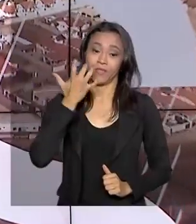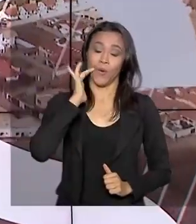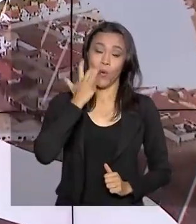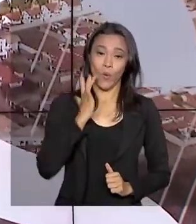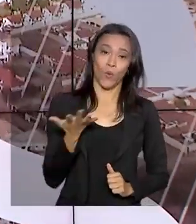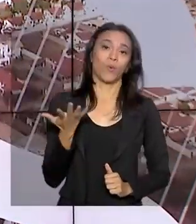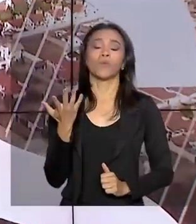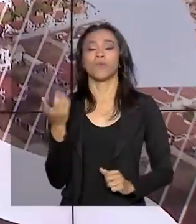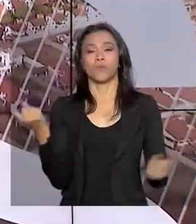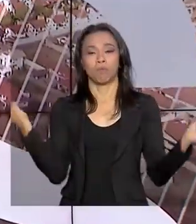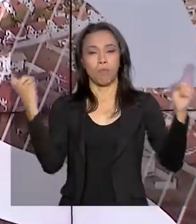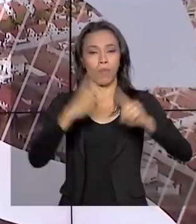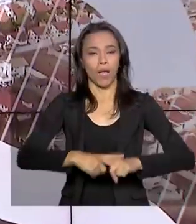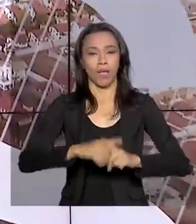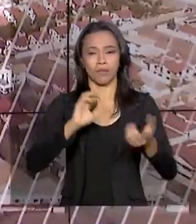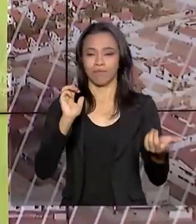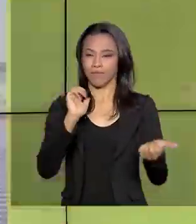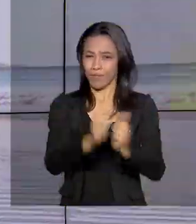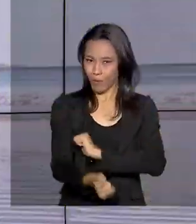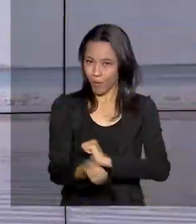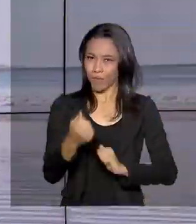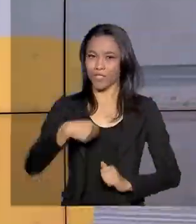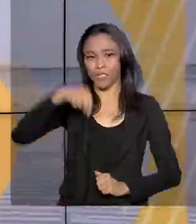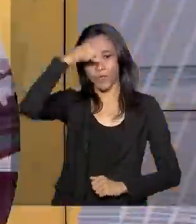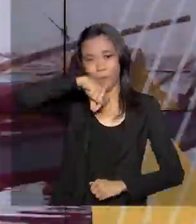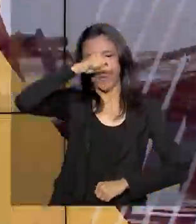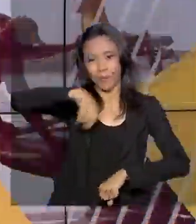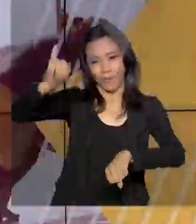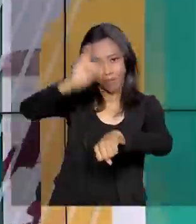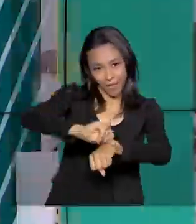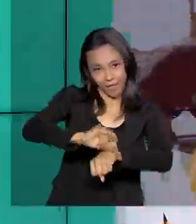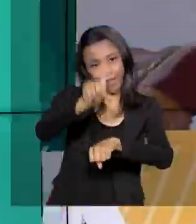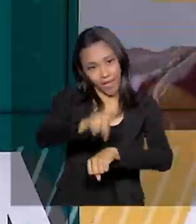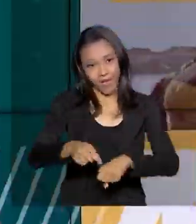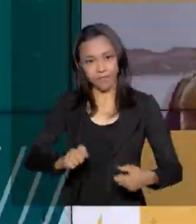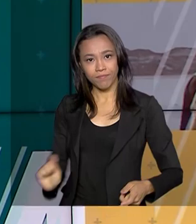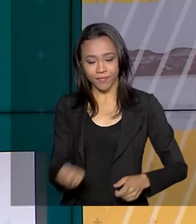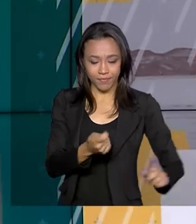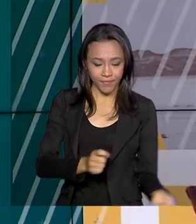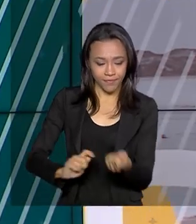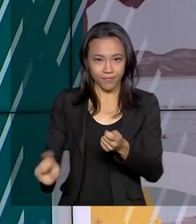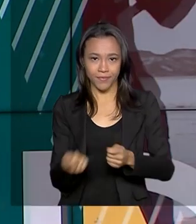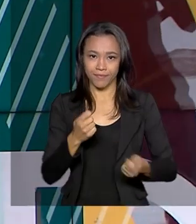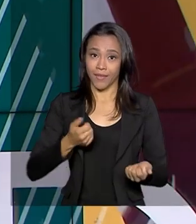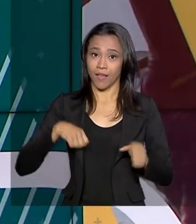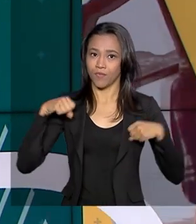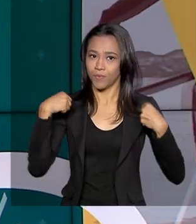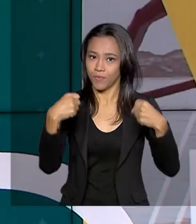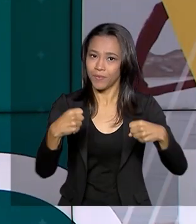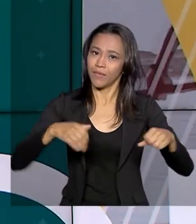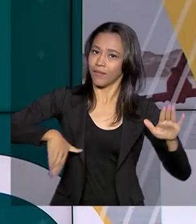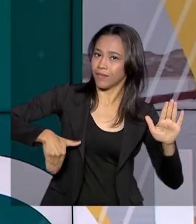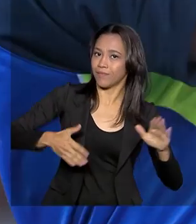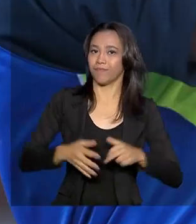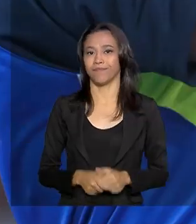nos Jogos do Pan, em Lima, no Peru. Os destaques ficaram por conta do tênis de mesa, atletismo e natação.